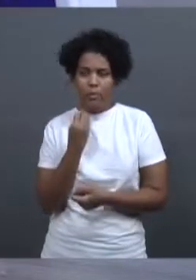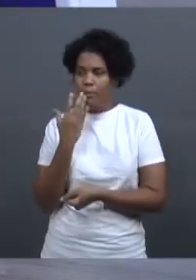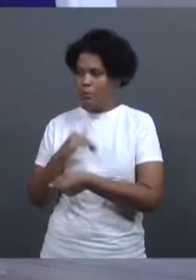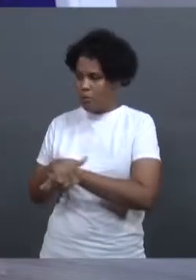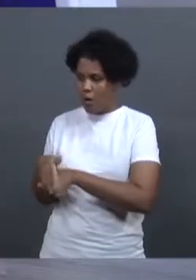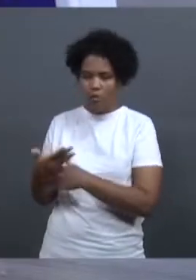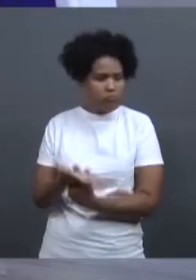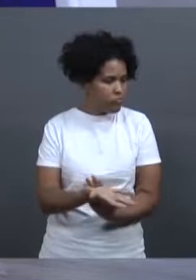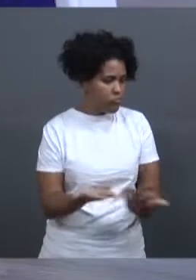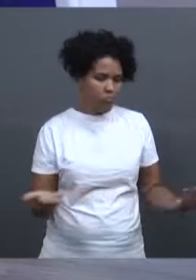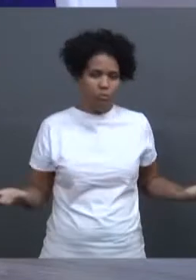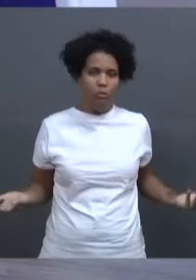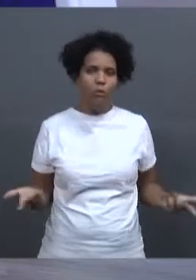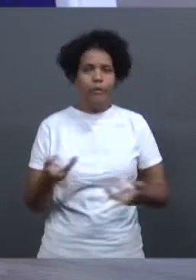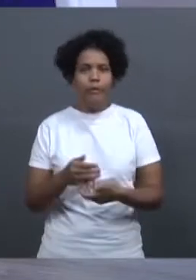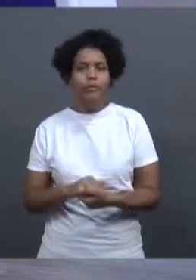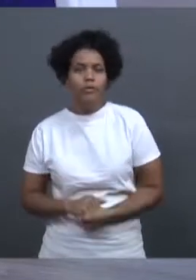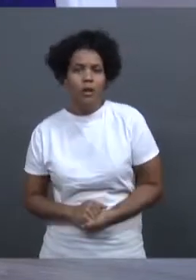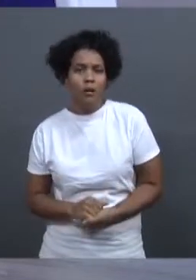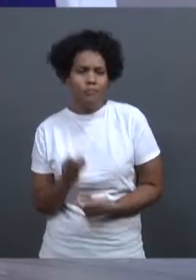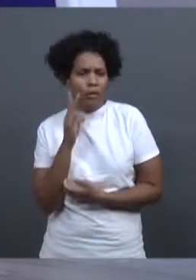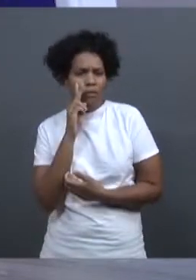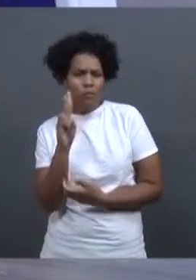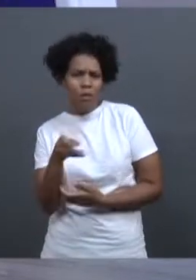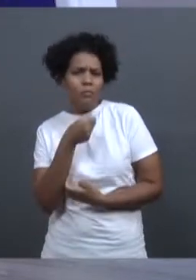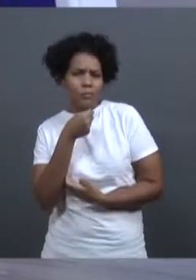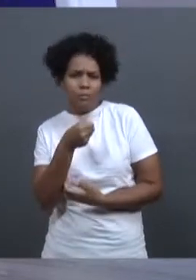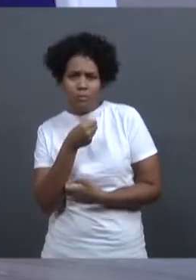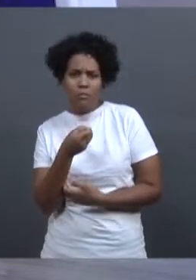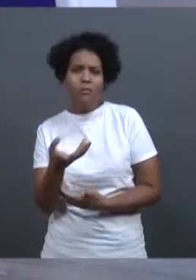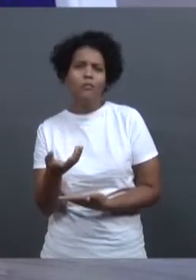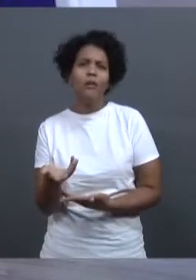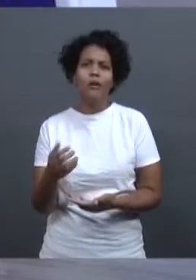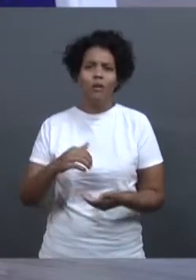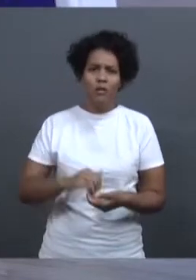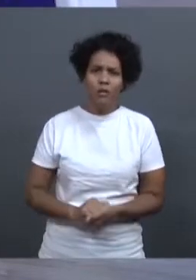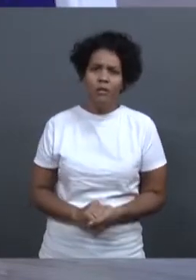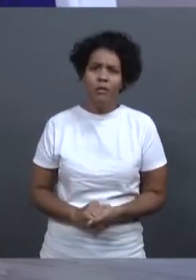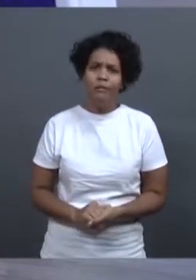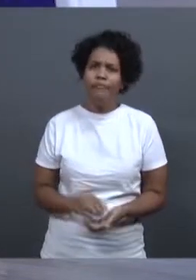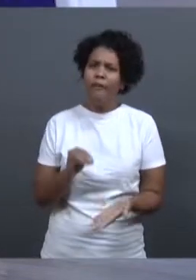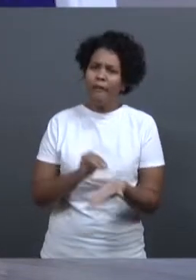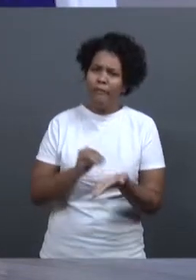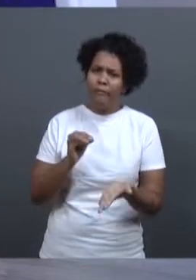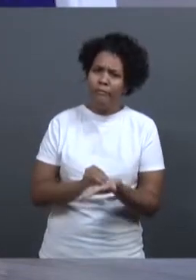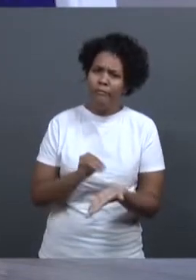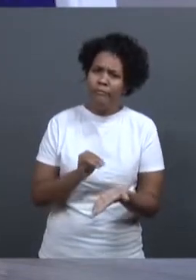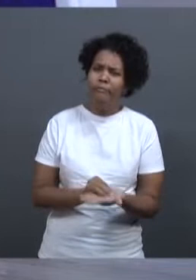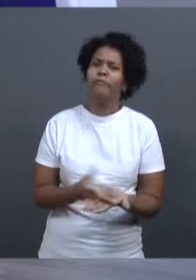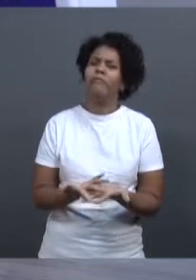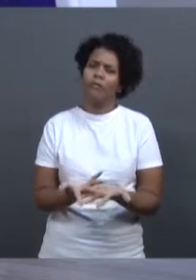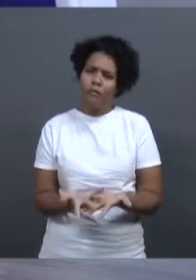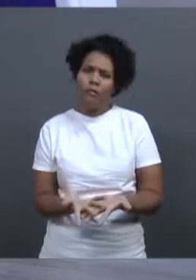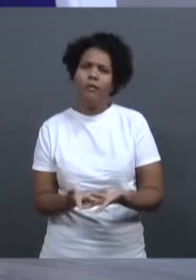Bom, como vimos na reportagem, ainda muito se espera dos responsáveis,